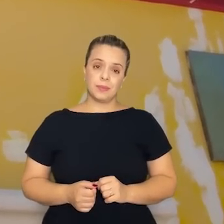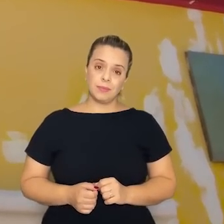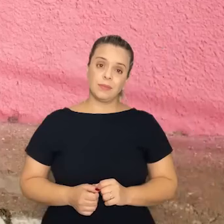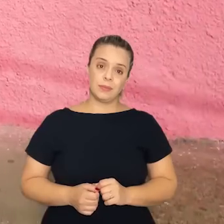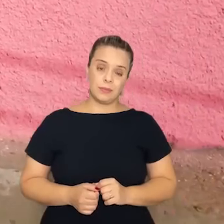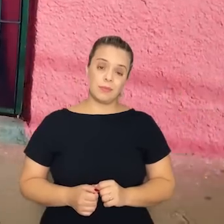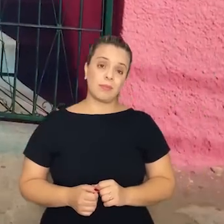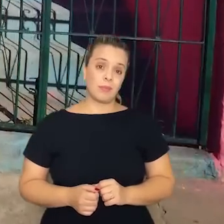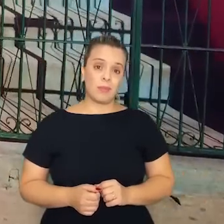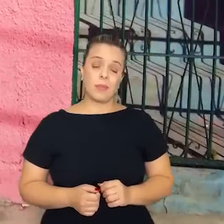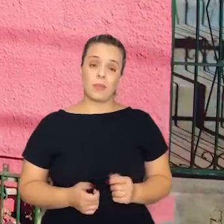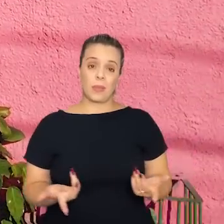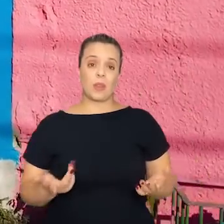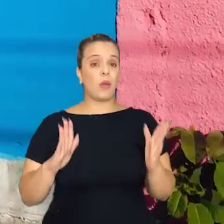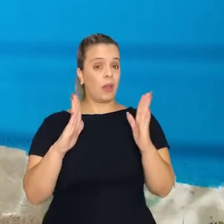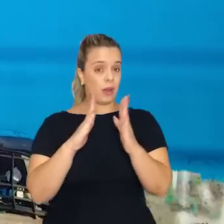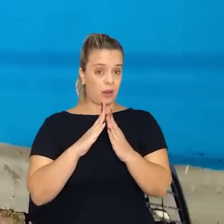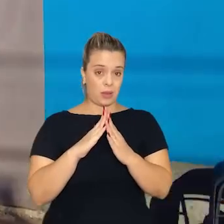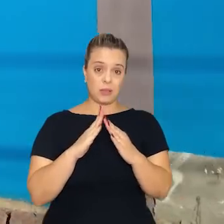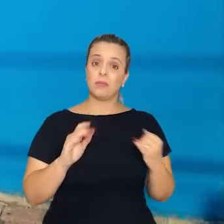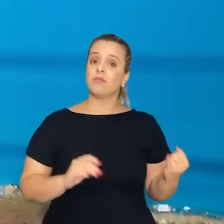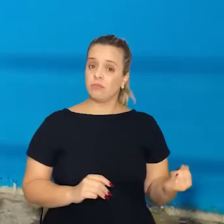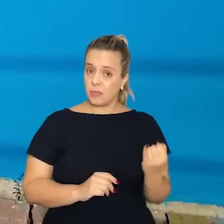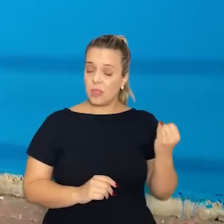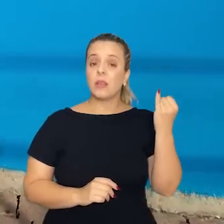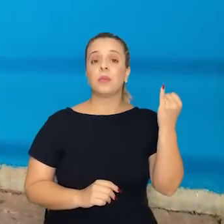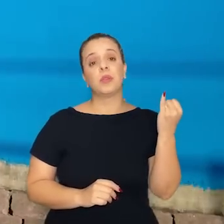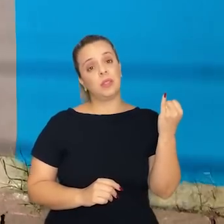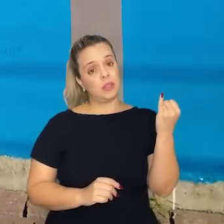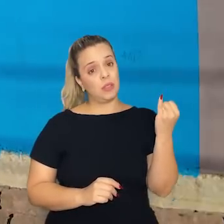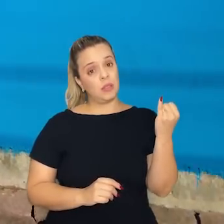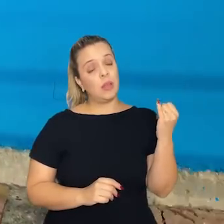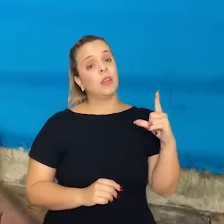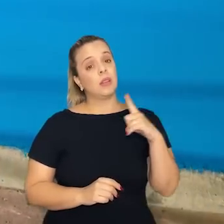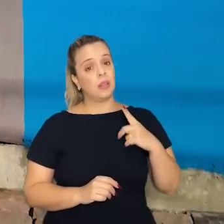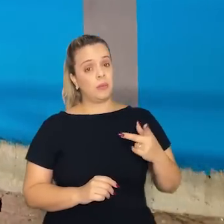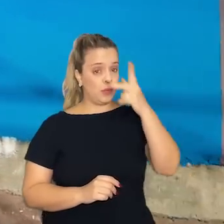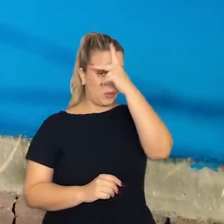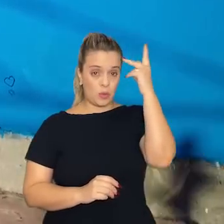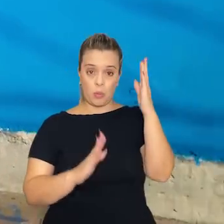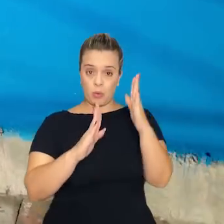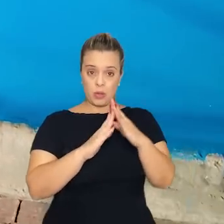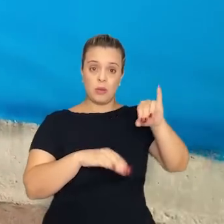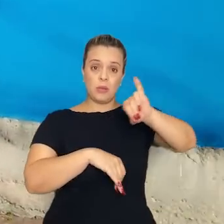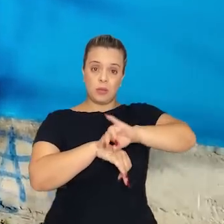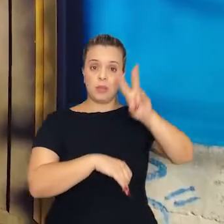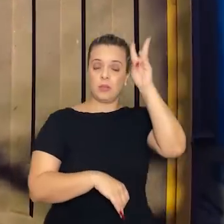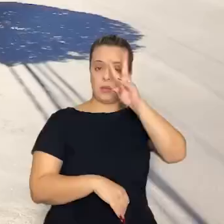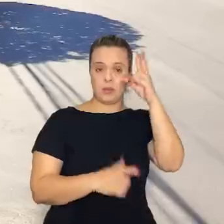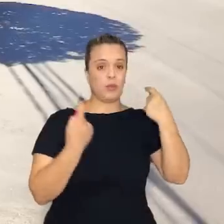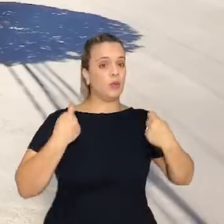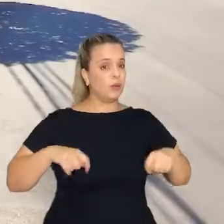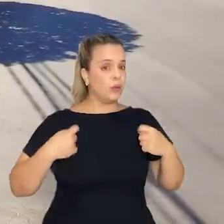A moradia é importante, ter gente morando no centro histórico. ambiente